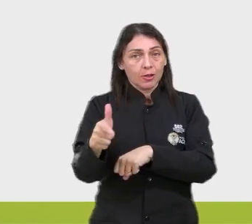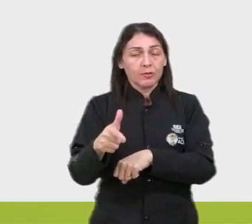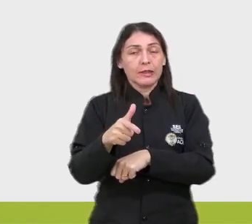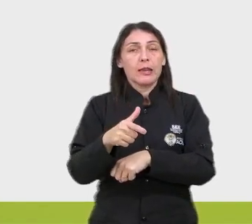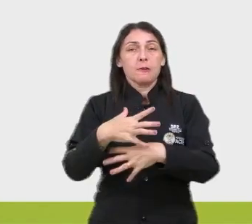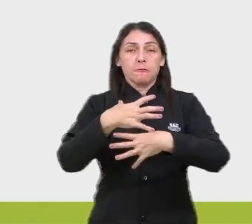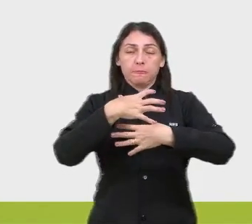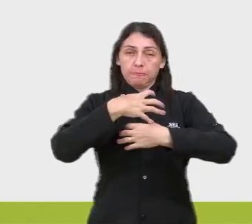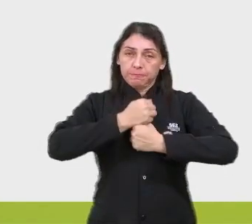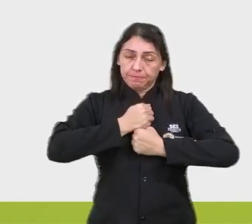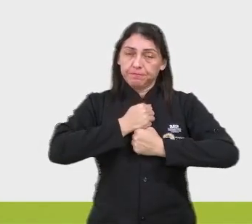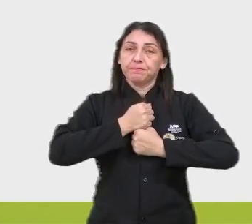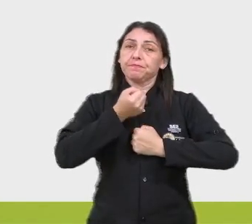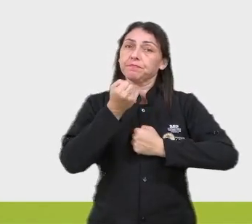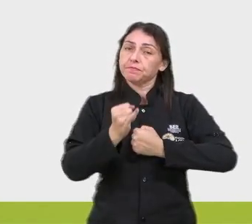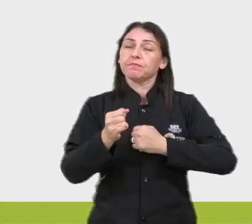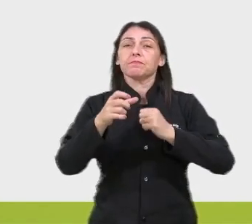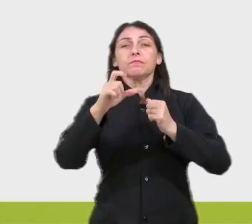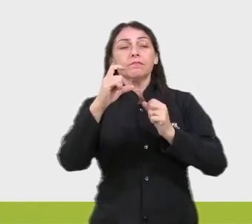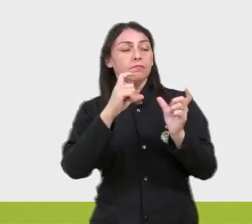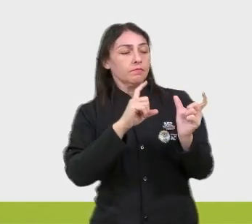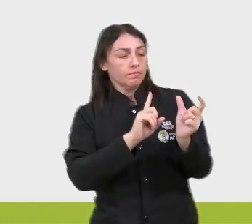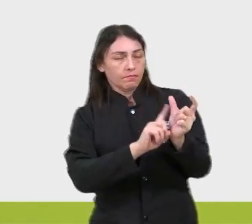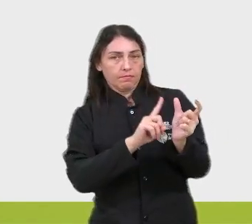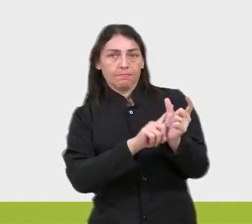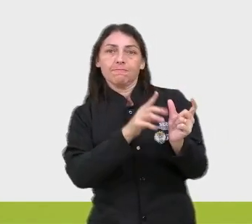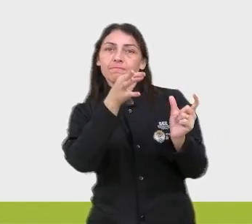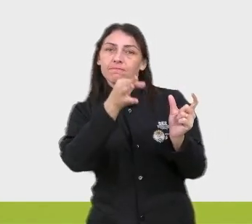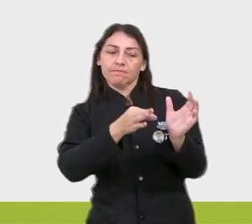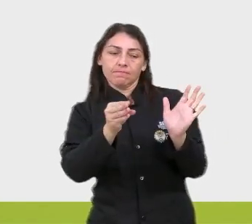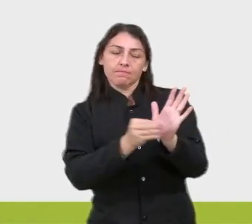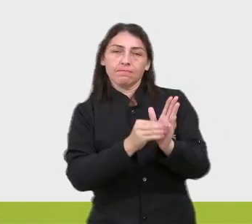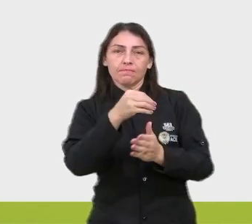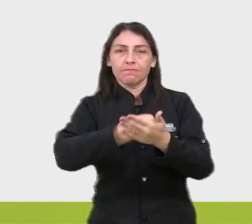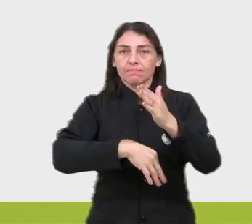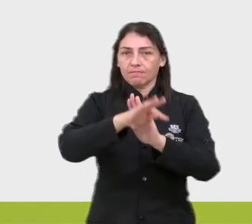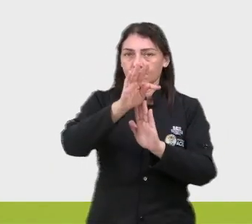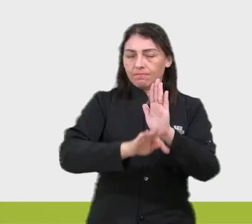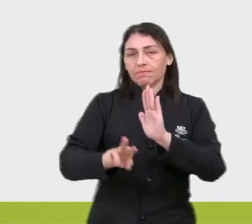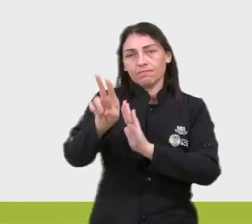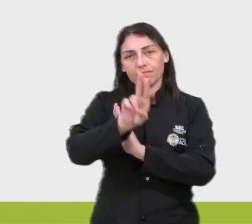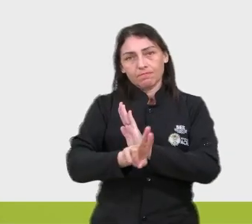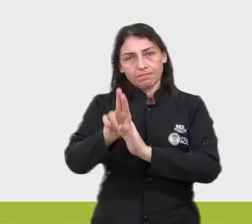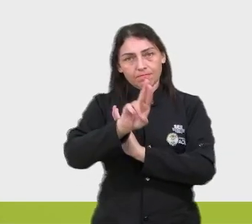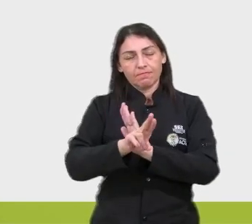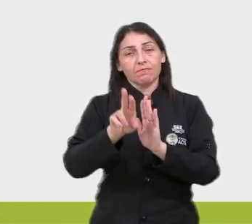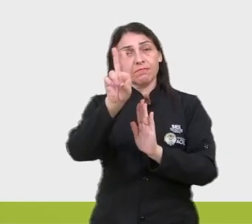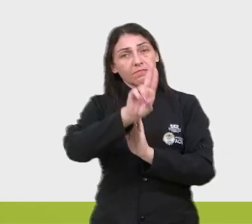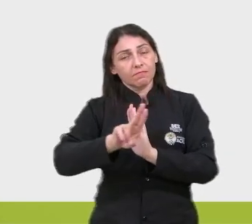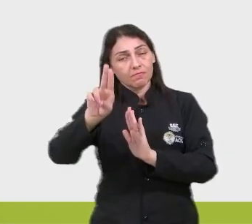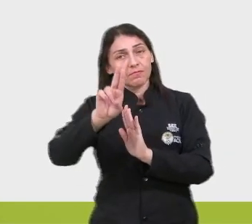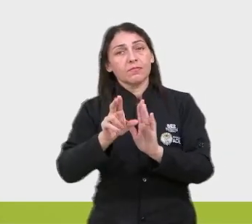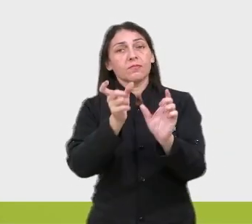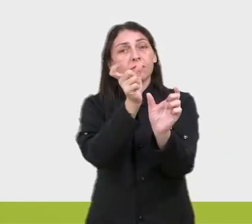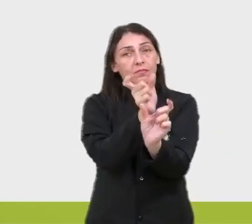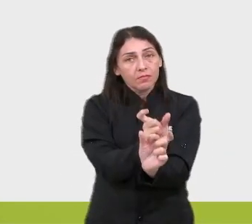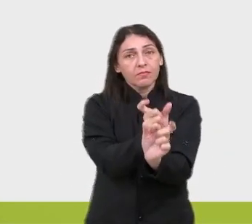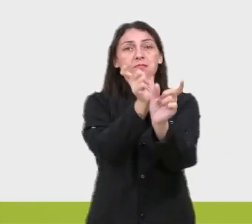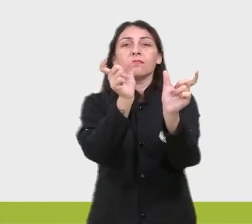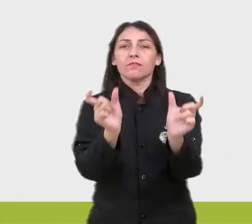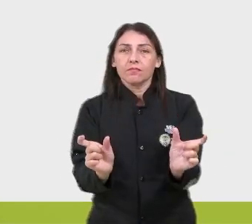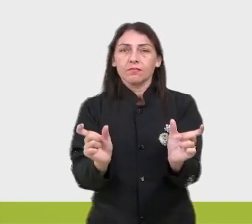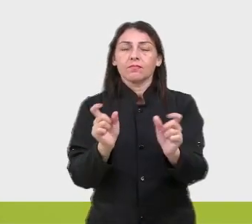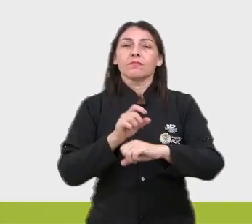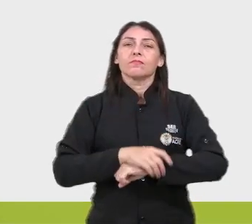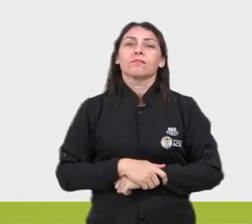certeza exatamente se é essa palavra que você quer utilizar pra aquele sentido, então utiliza um sinônimo, tá?